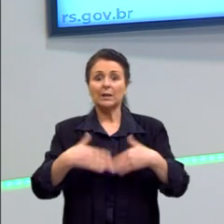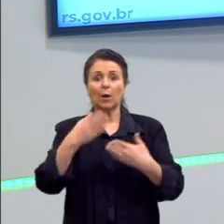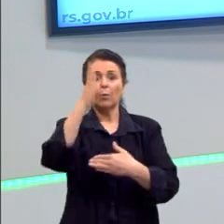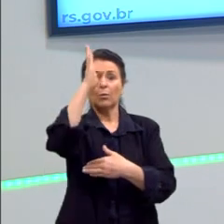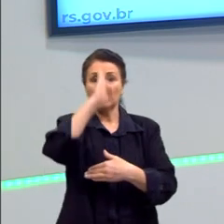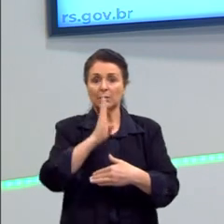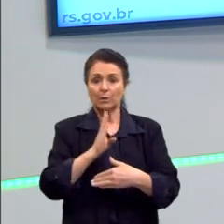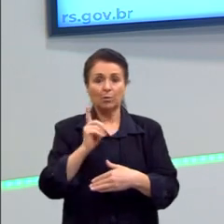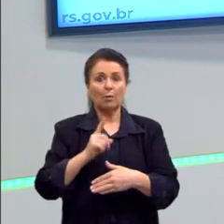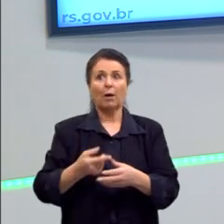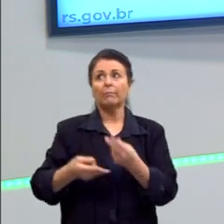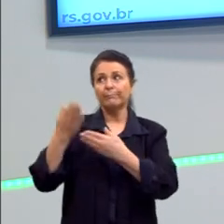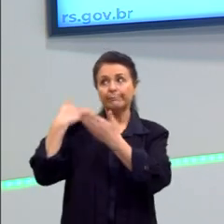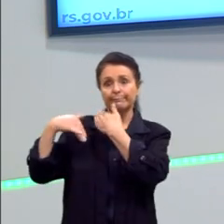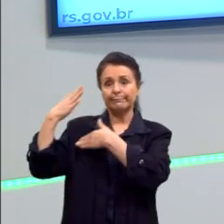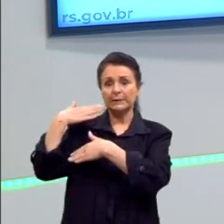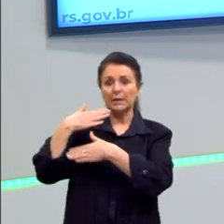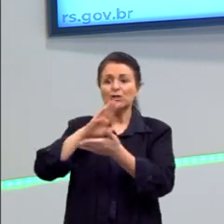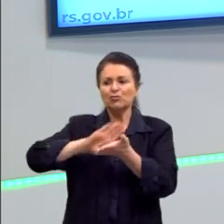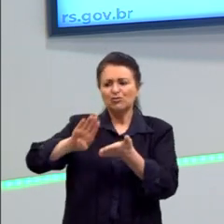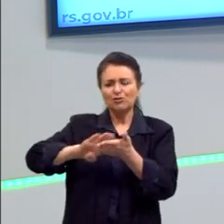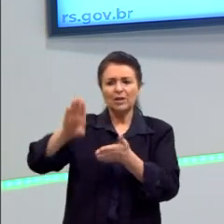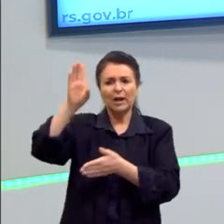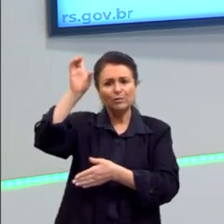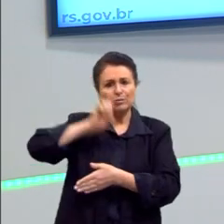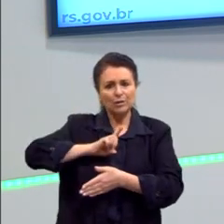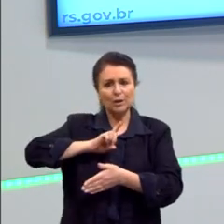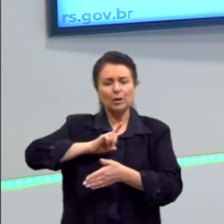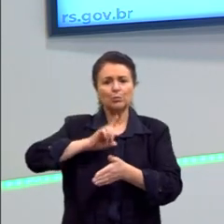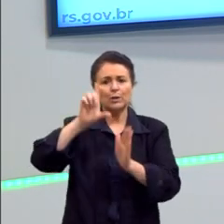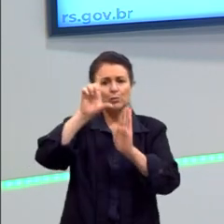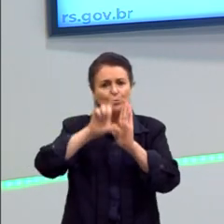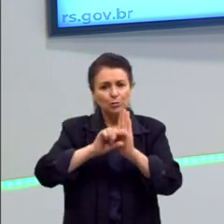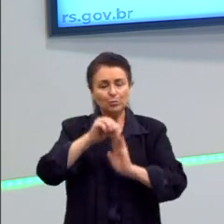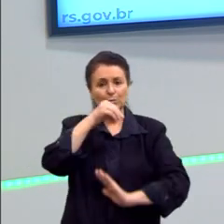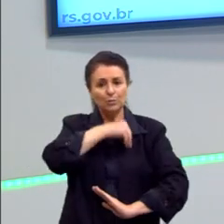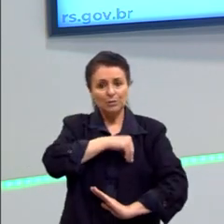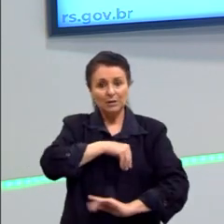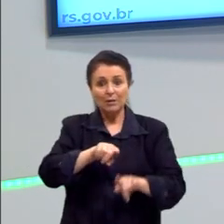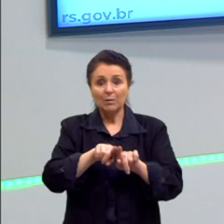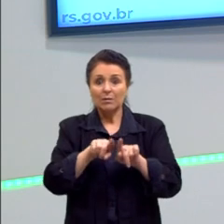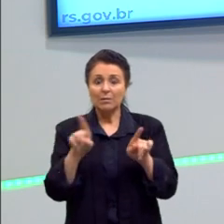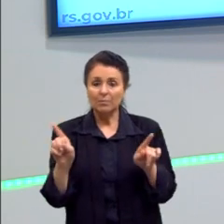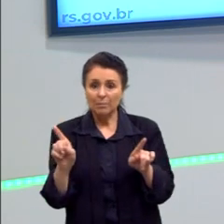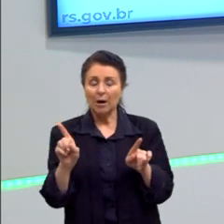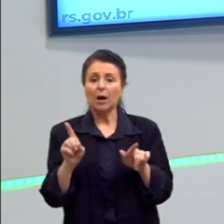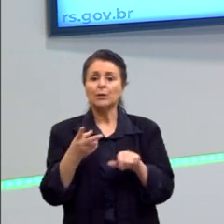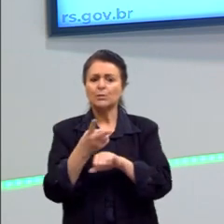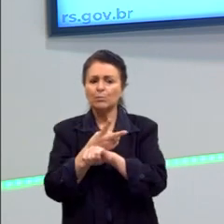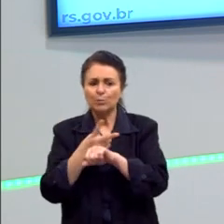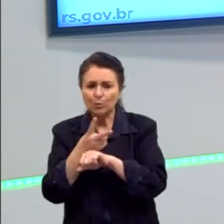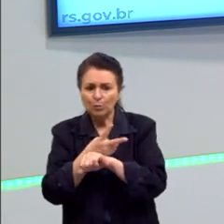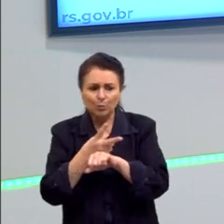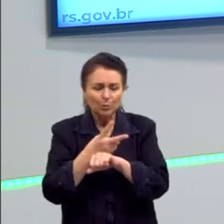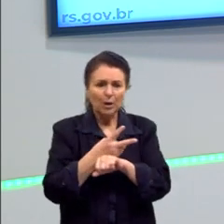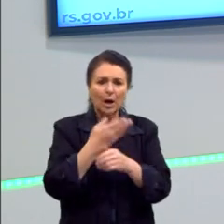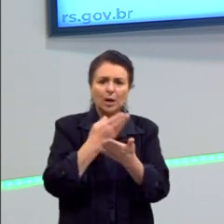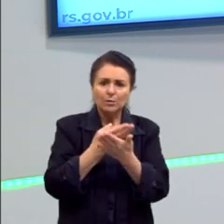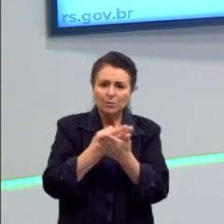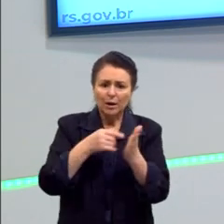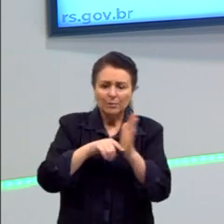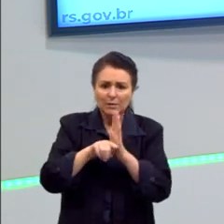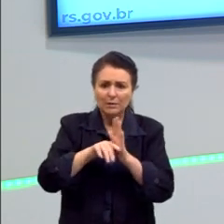retroceder retirando direitos e diminuindo o salário, mas sim o caminho inverso na busca da tecnologia para uma